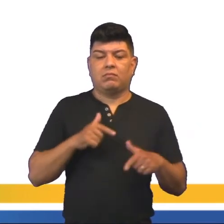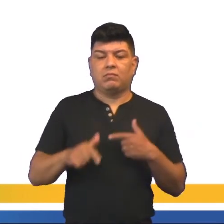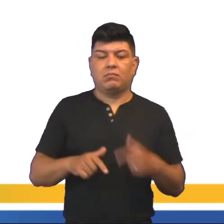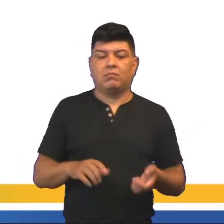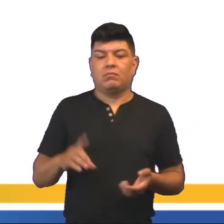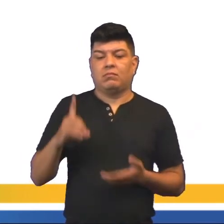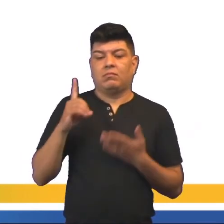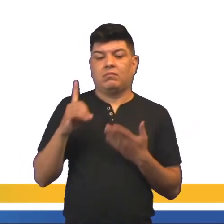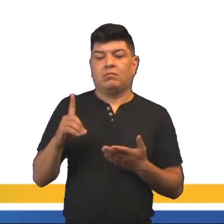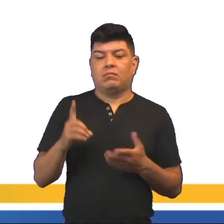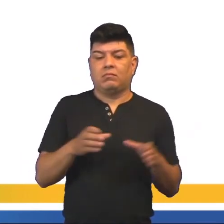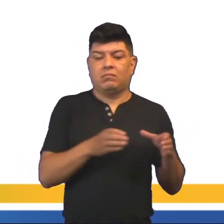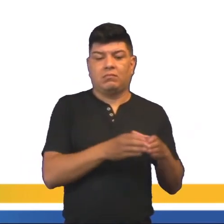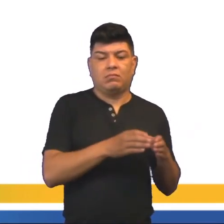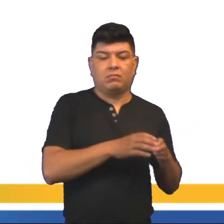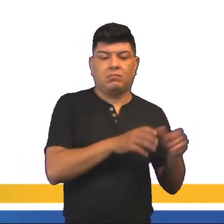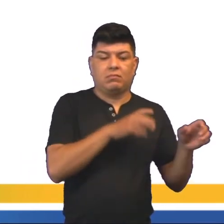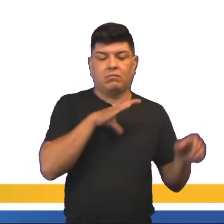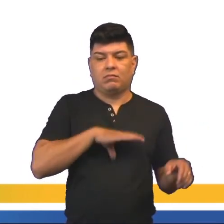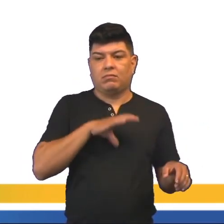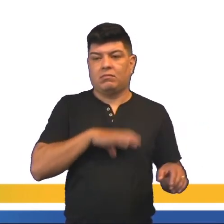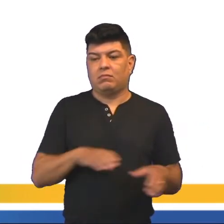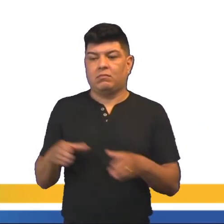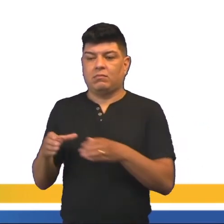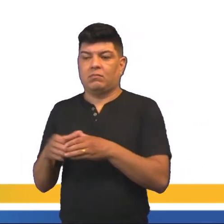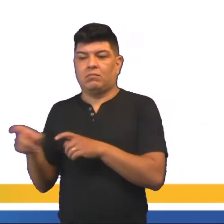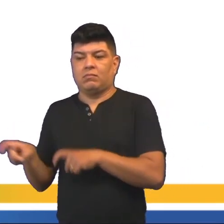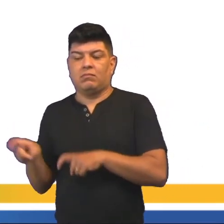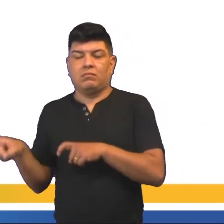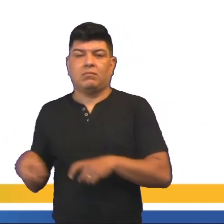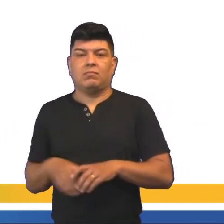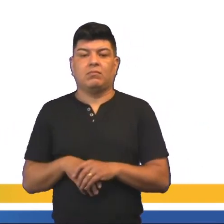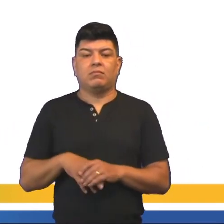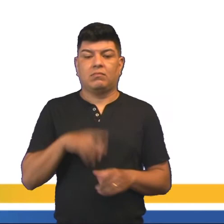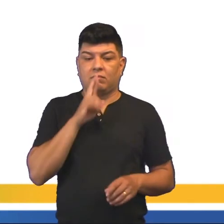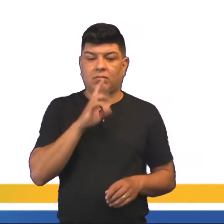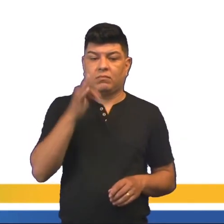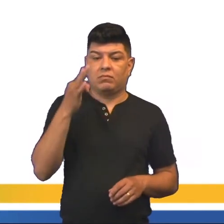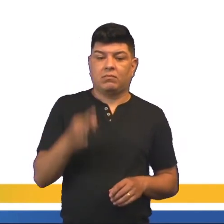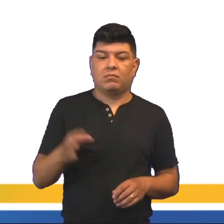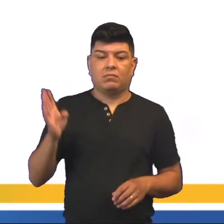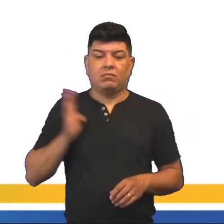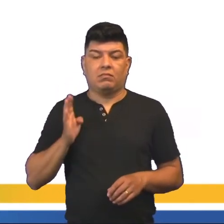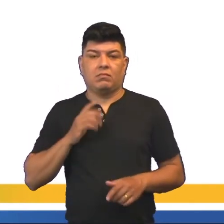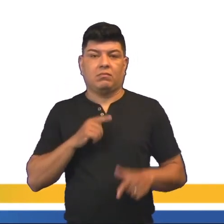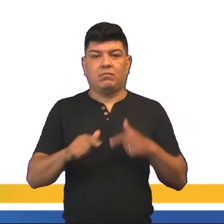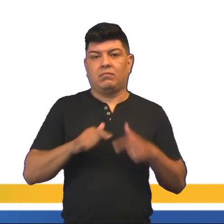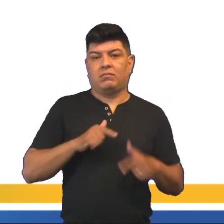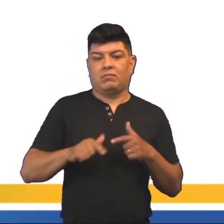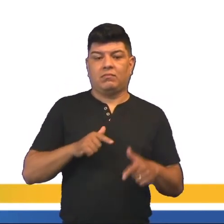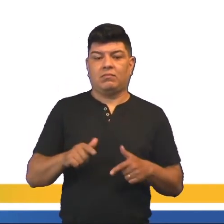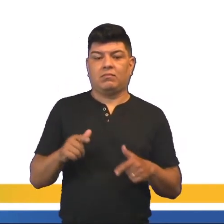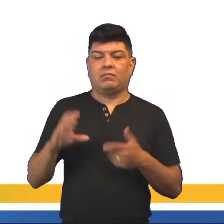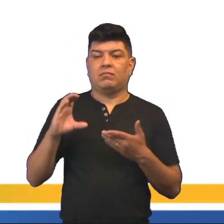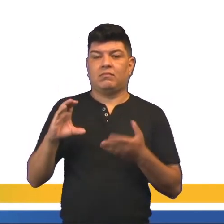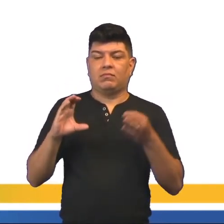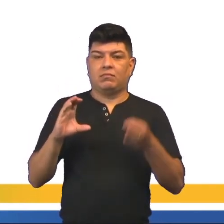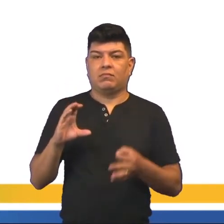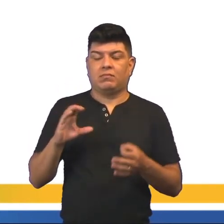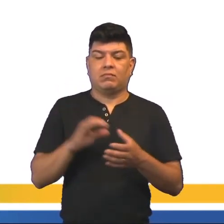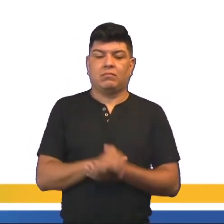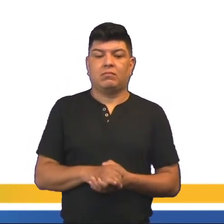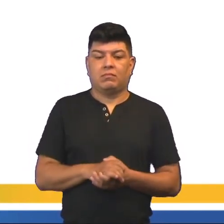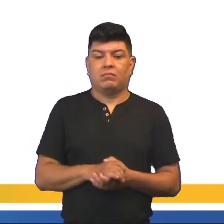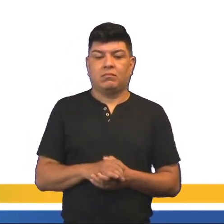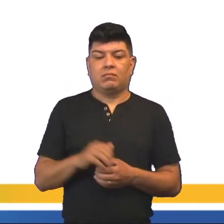proletariado. Letra D, classe urbana e rural. A resposta certa é burguesia e proletariado. A gente tem aí a letra